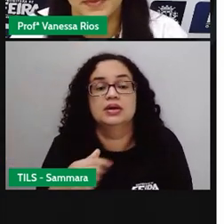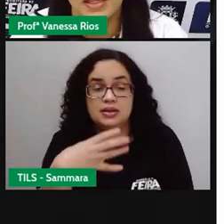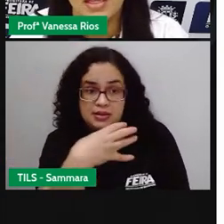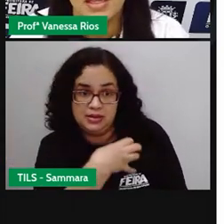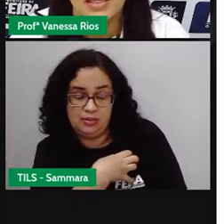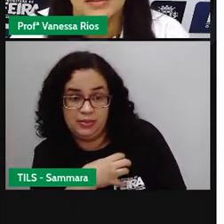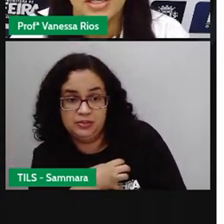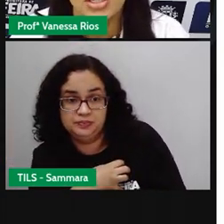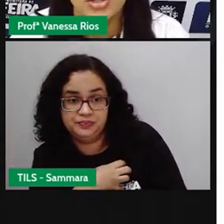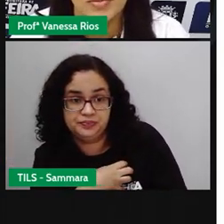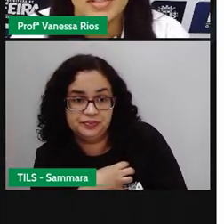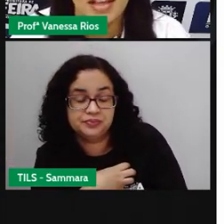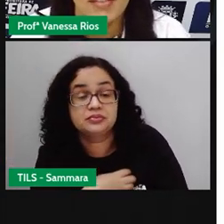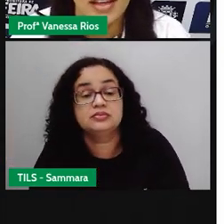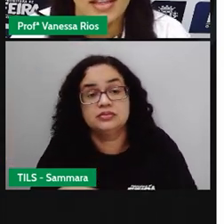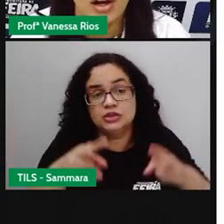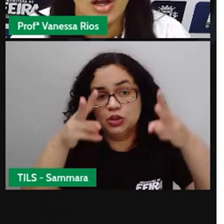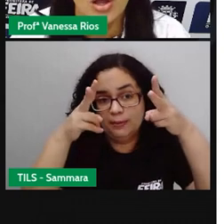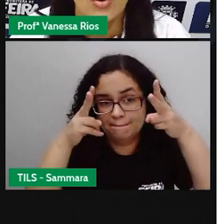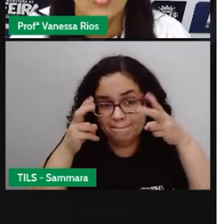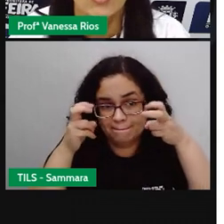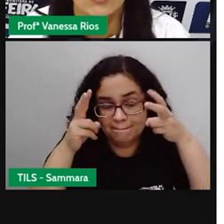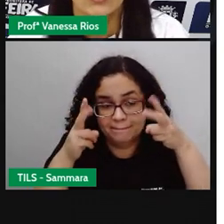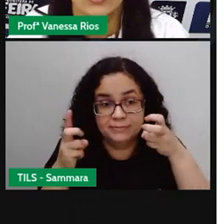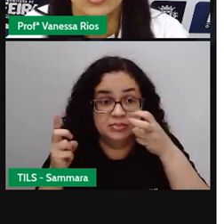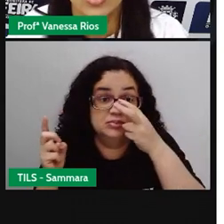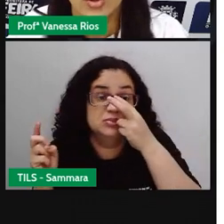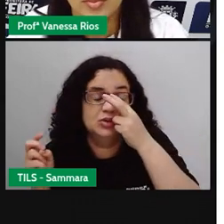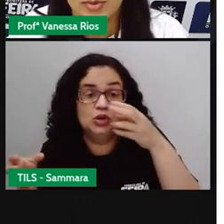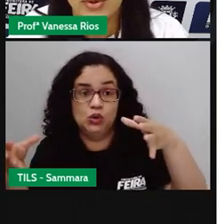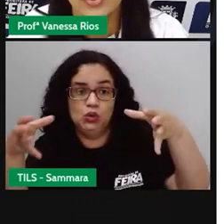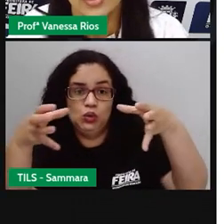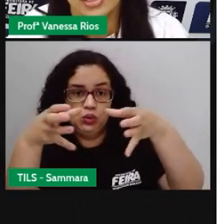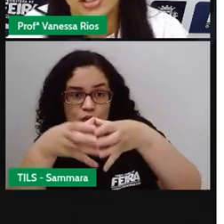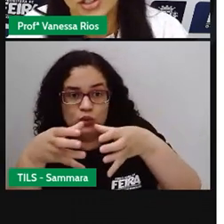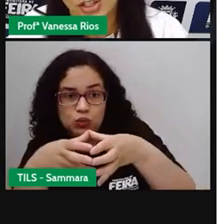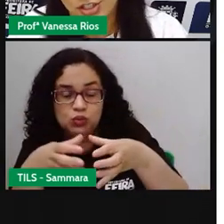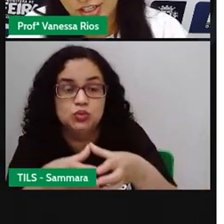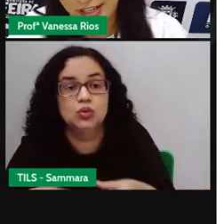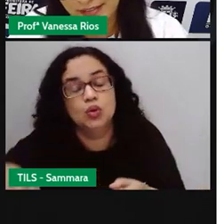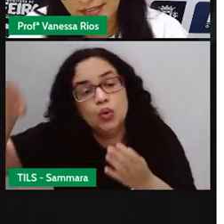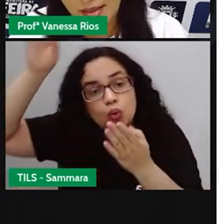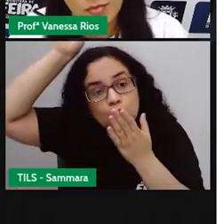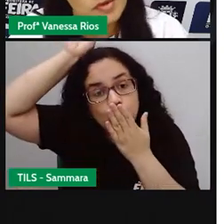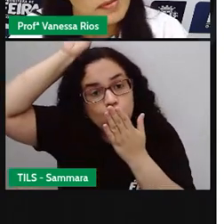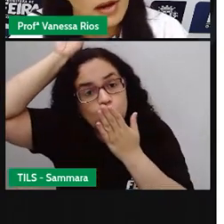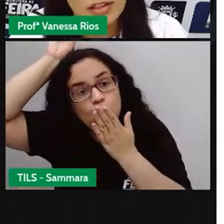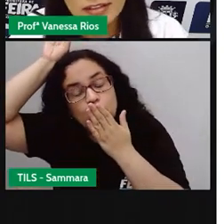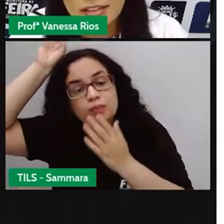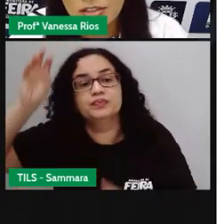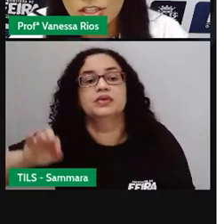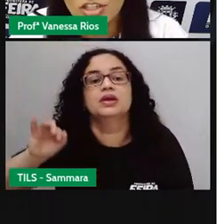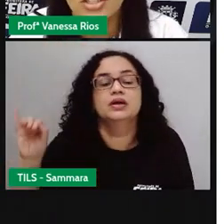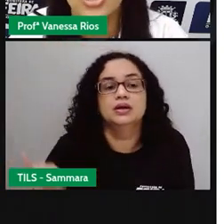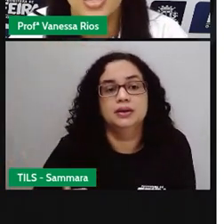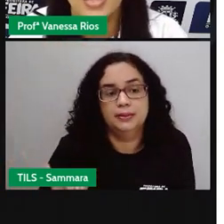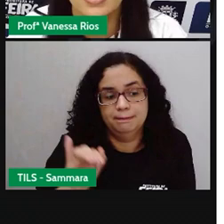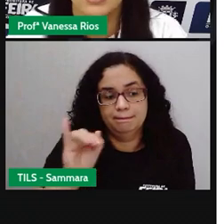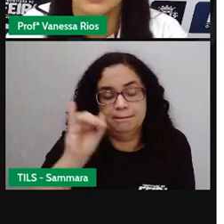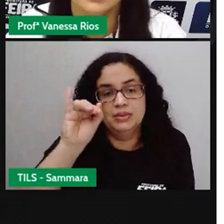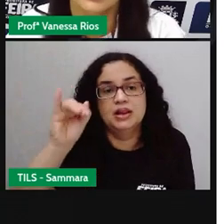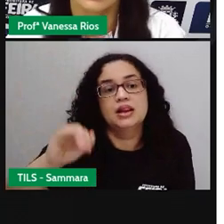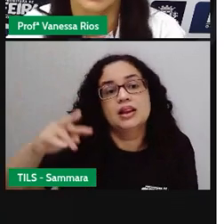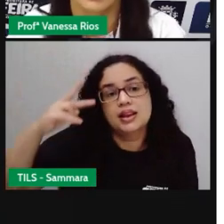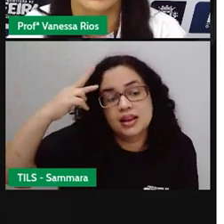baiano. Então, a gente observa aí, ó, um grupo indígena. É muito importante a gente